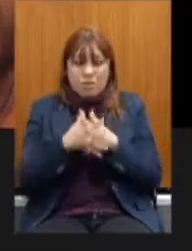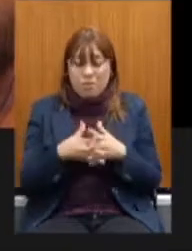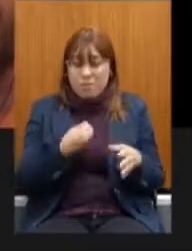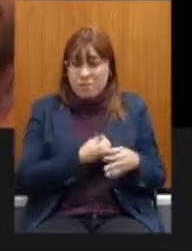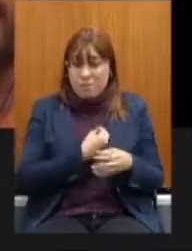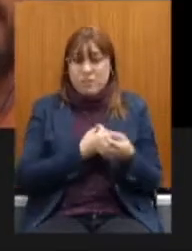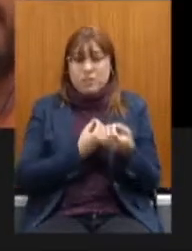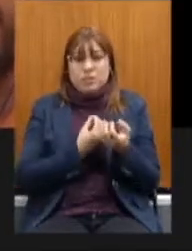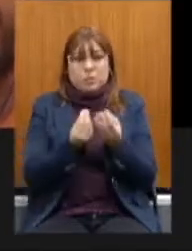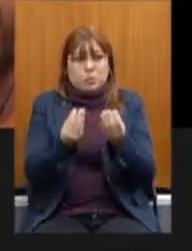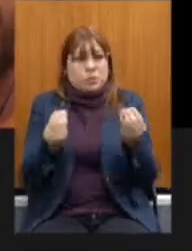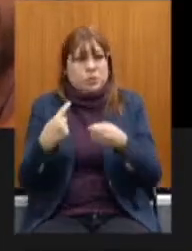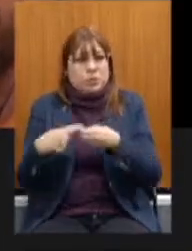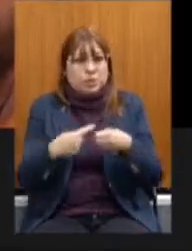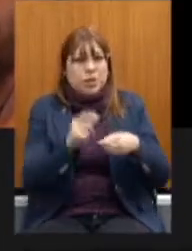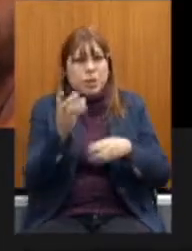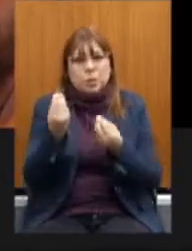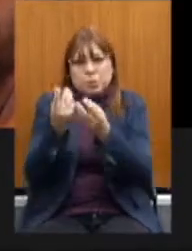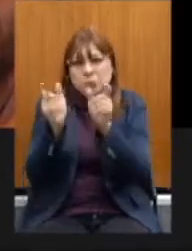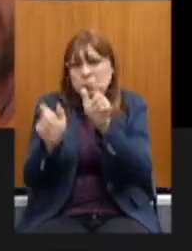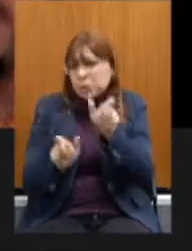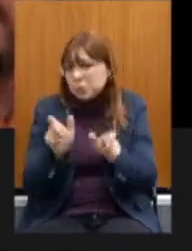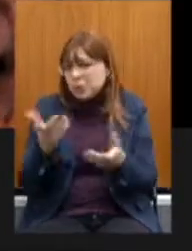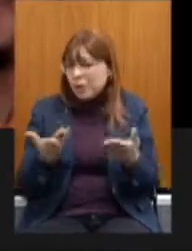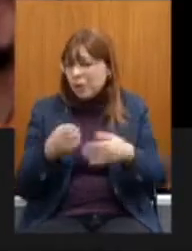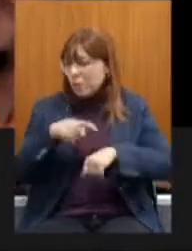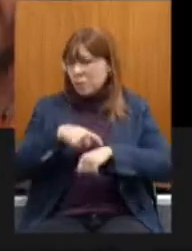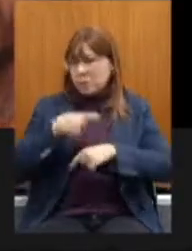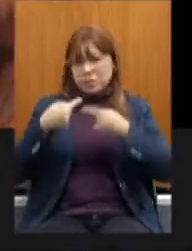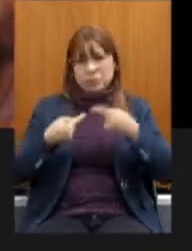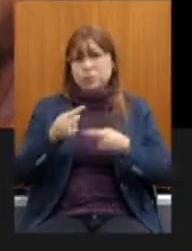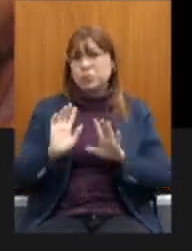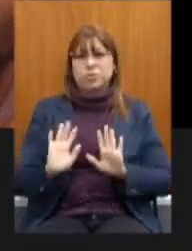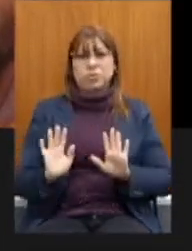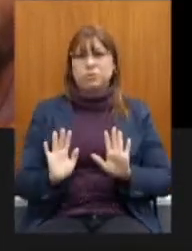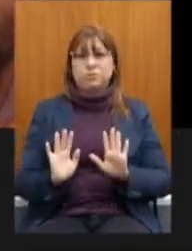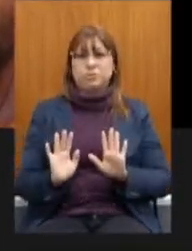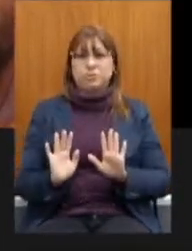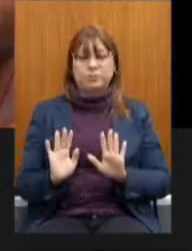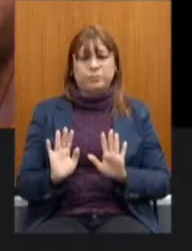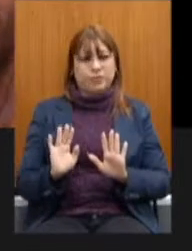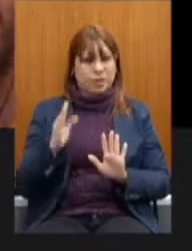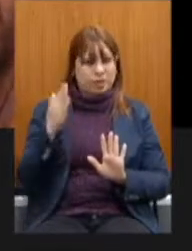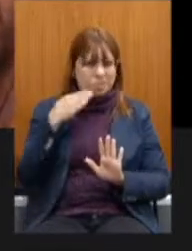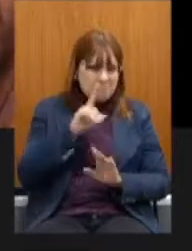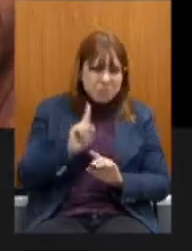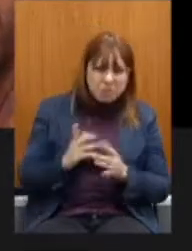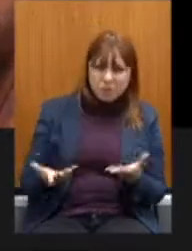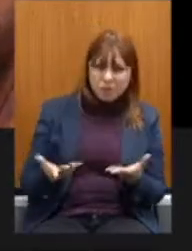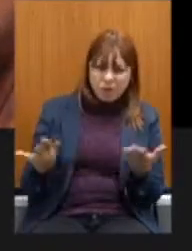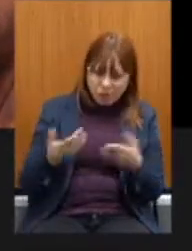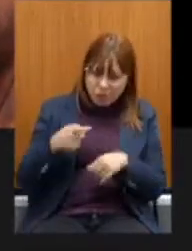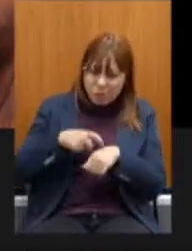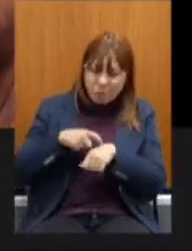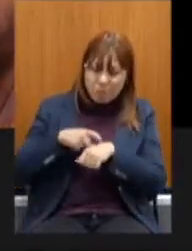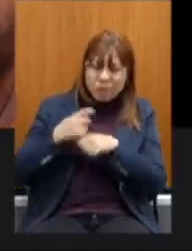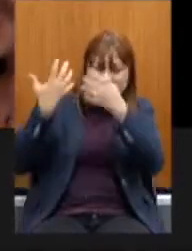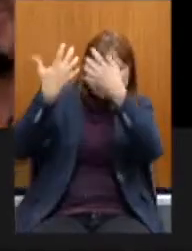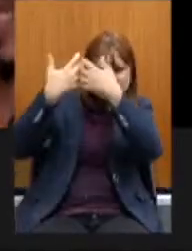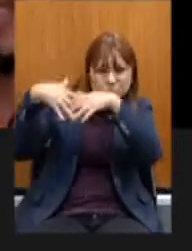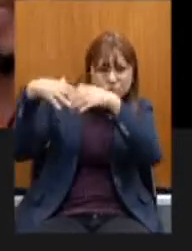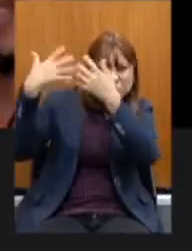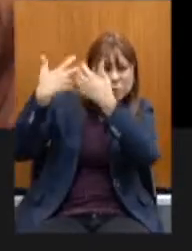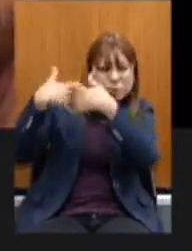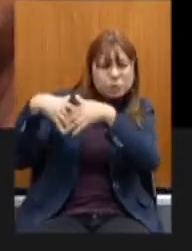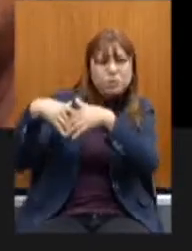O momento não é de discussão, não sei se perceberam, estamos em um momento de reflexão, pois o momento é que todos estamos